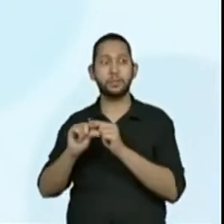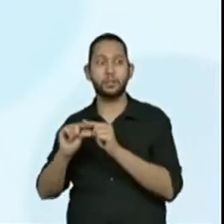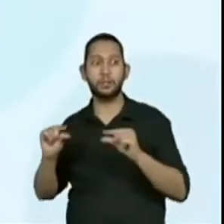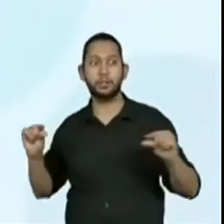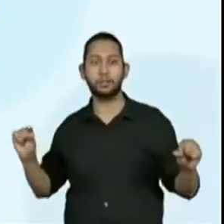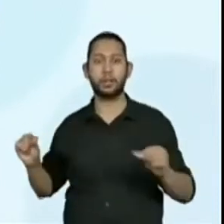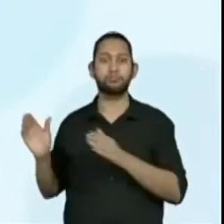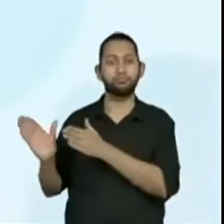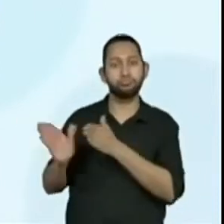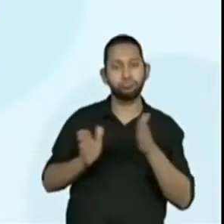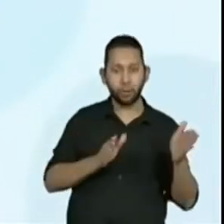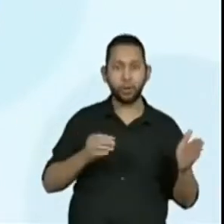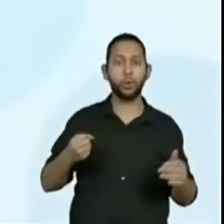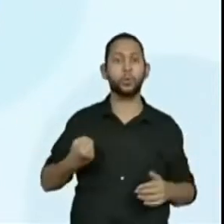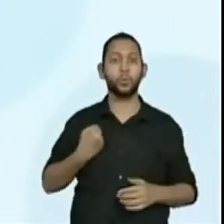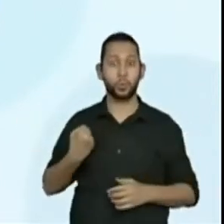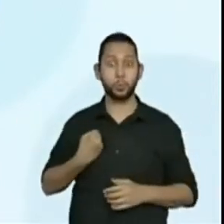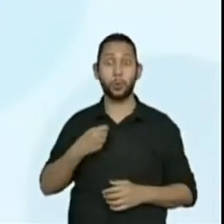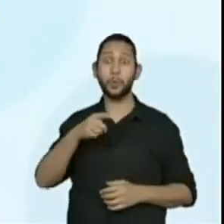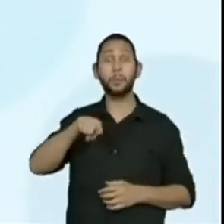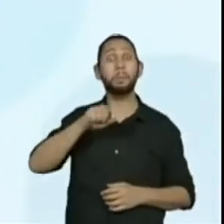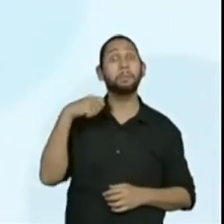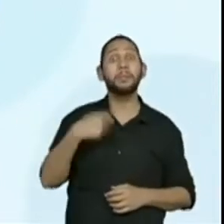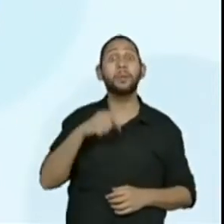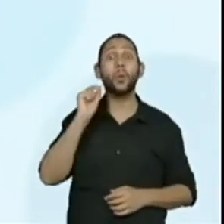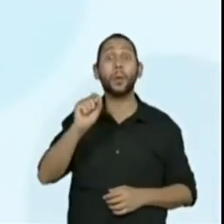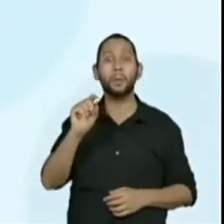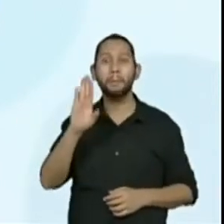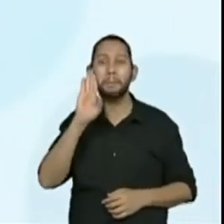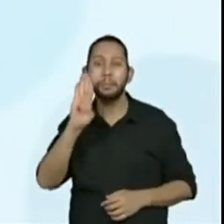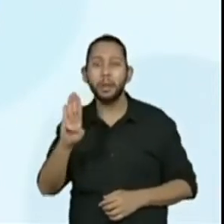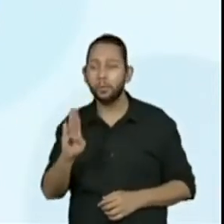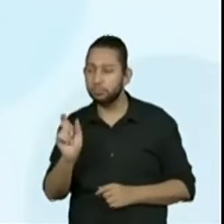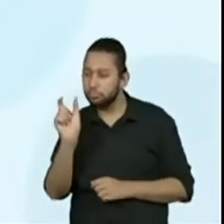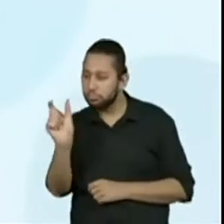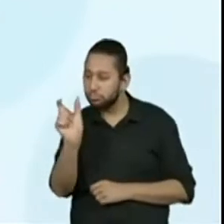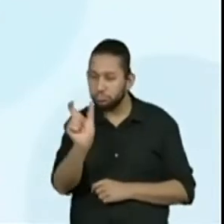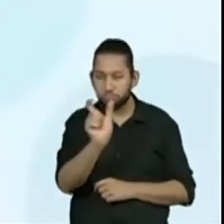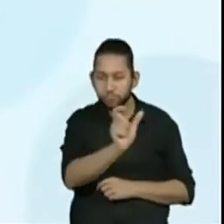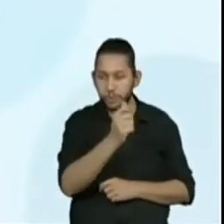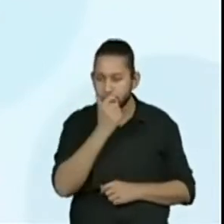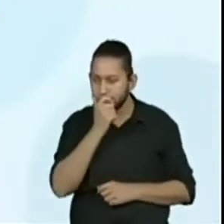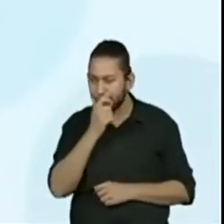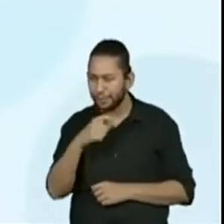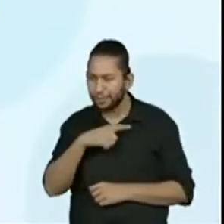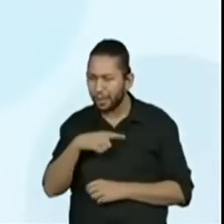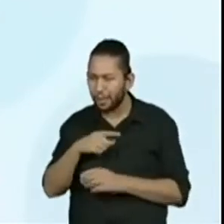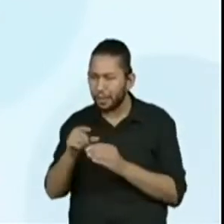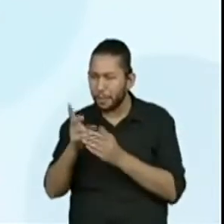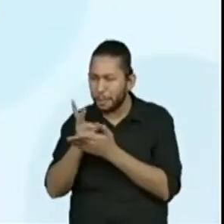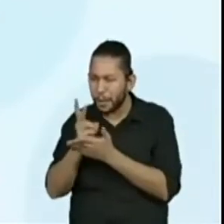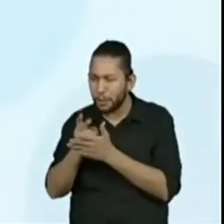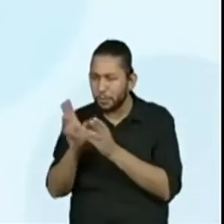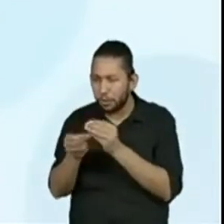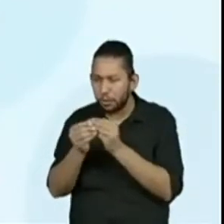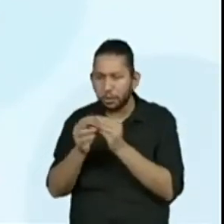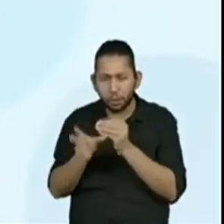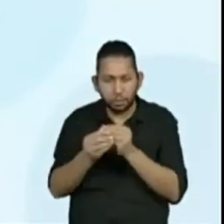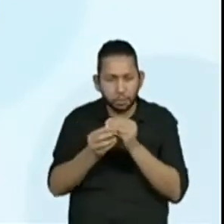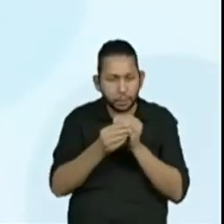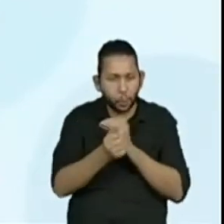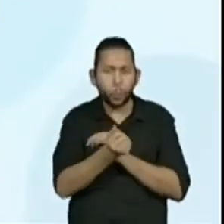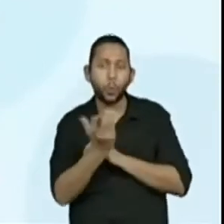sequência numérica, eu preciso primeiro entender a sua regularidade.